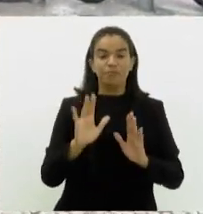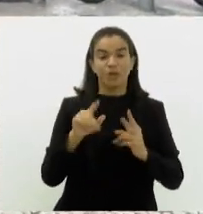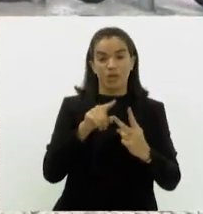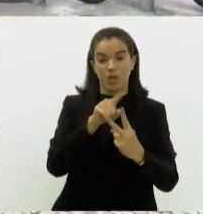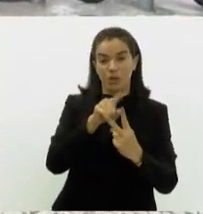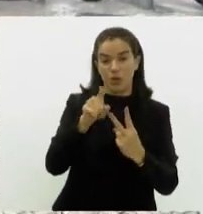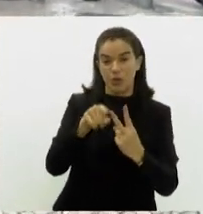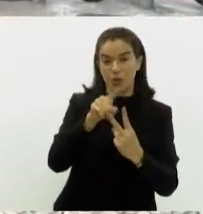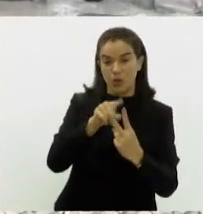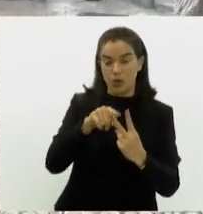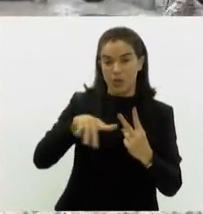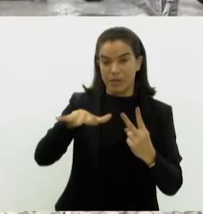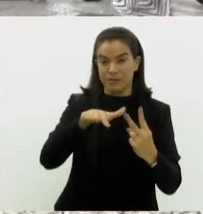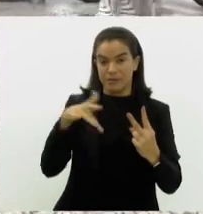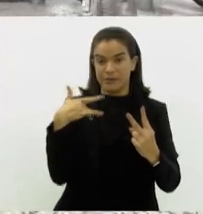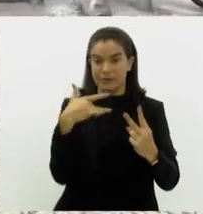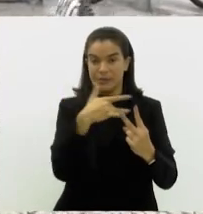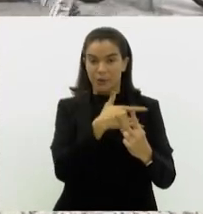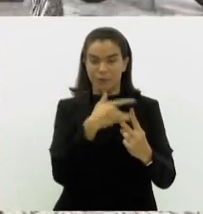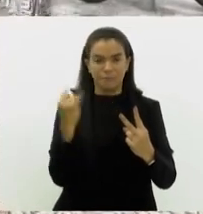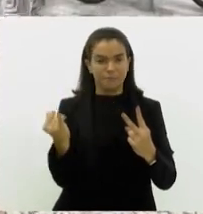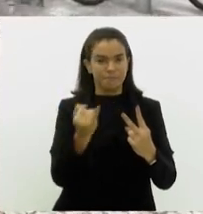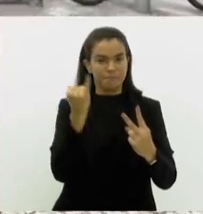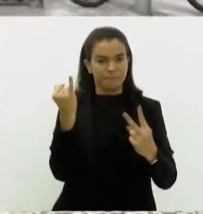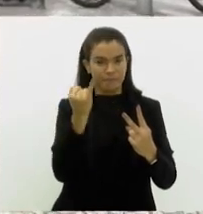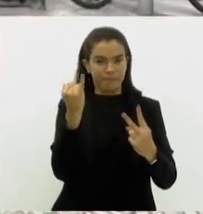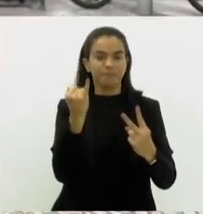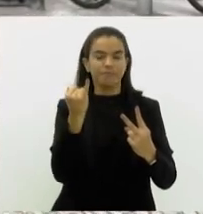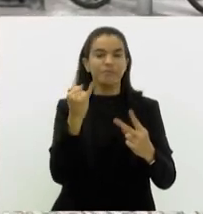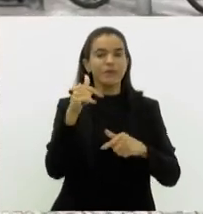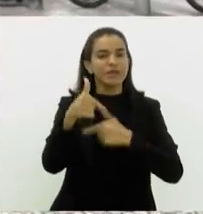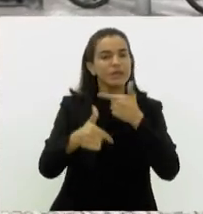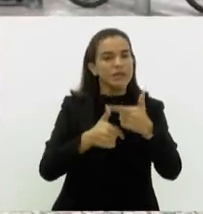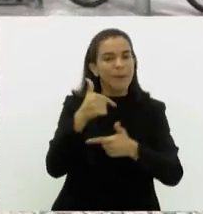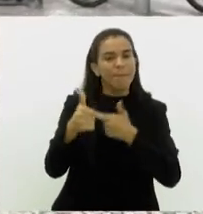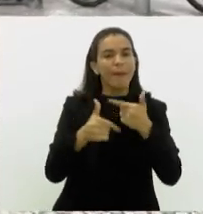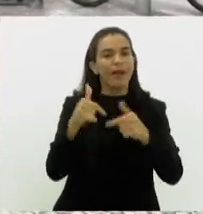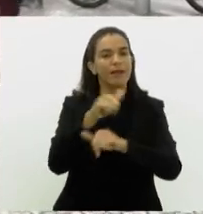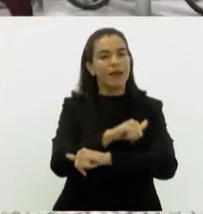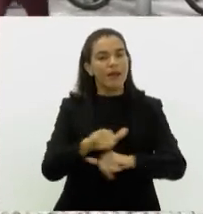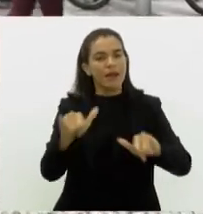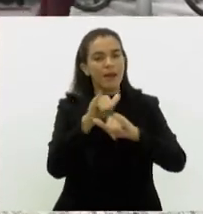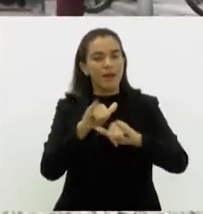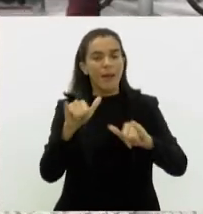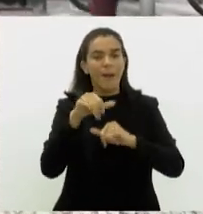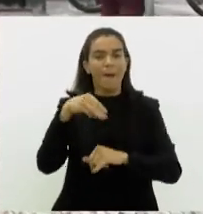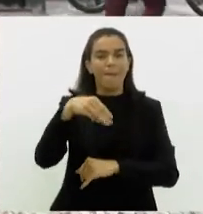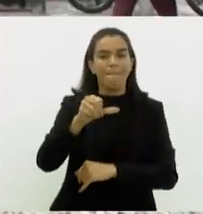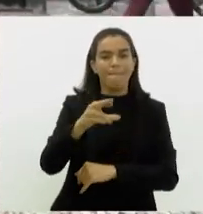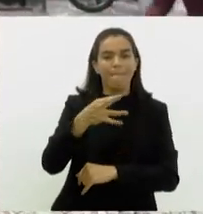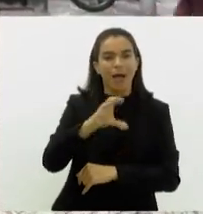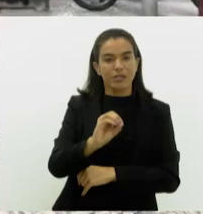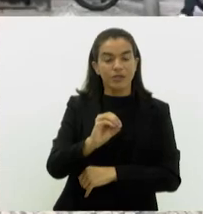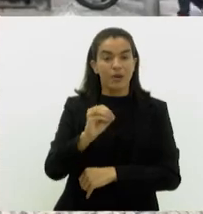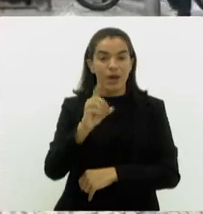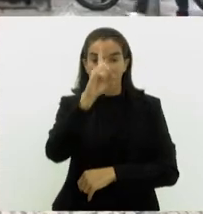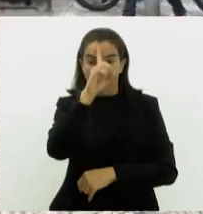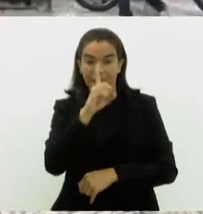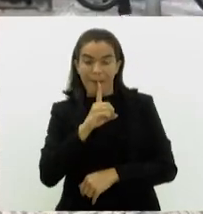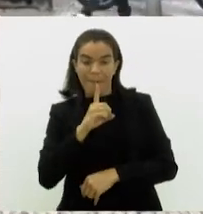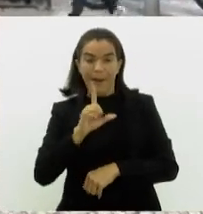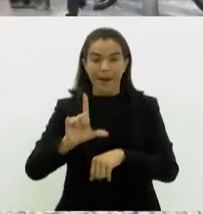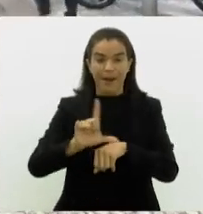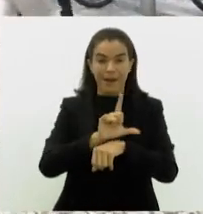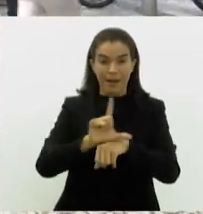duas condições de saúde que são muito importantes, trabalhando a campanha Março Amarelo e Lilás. Então a gente vai tratar da